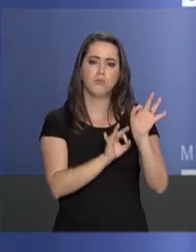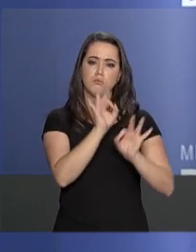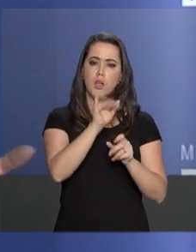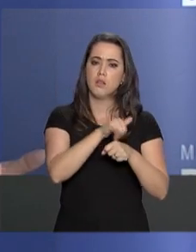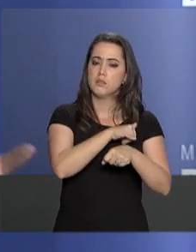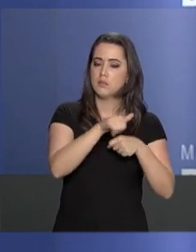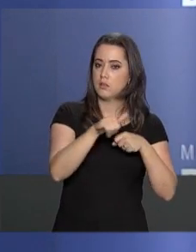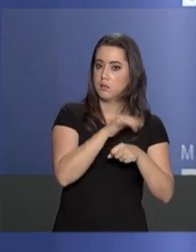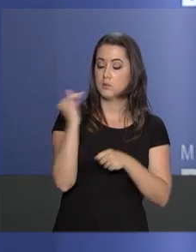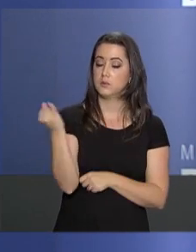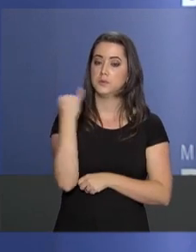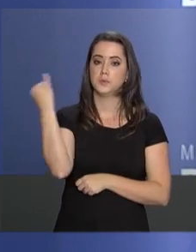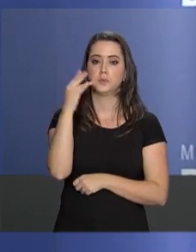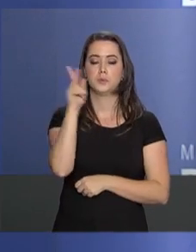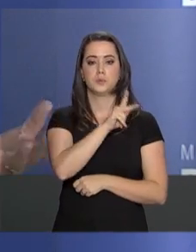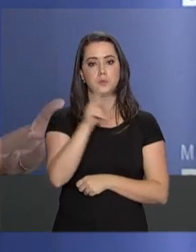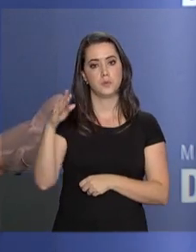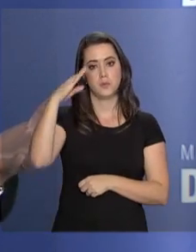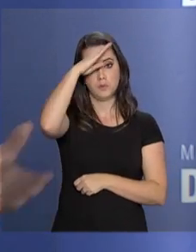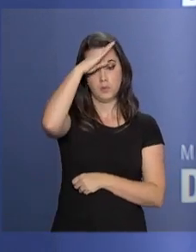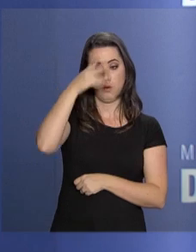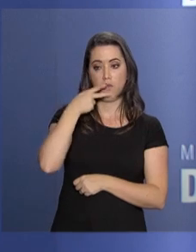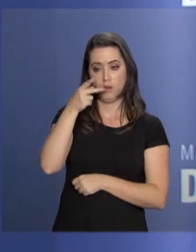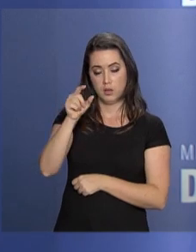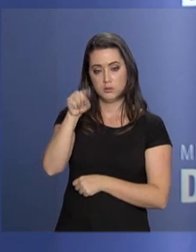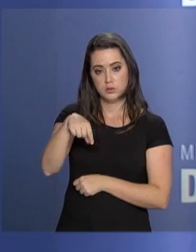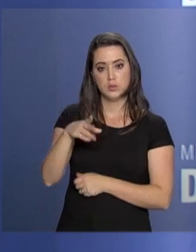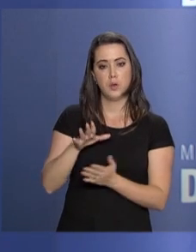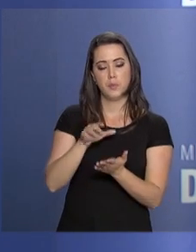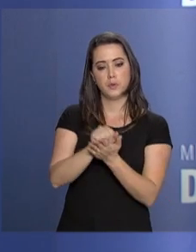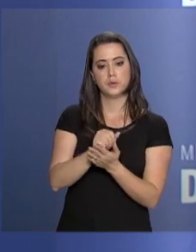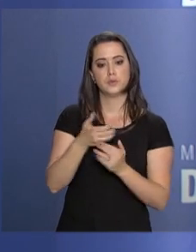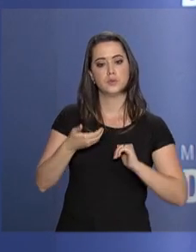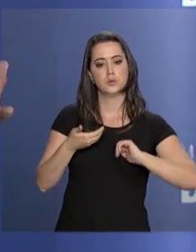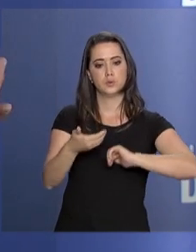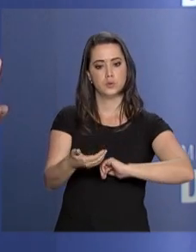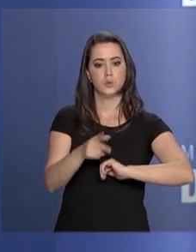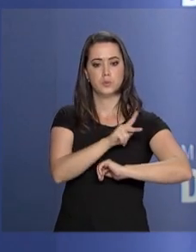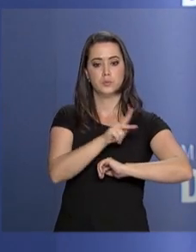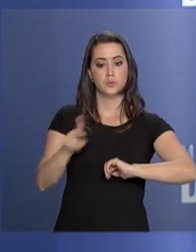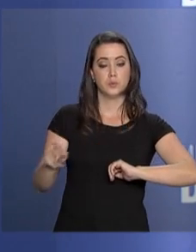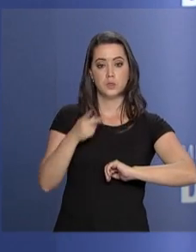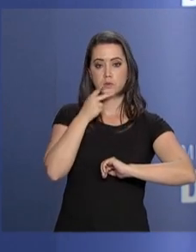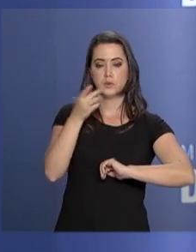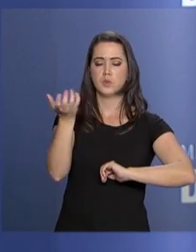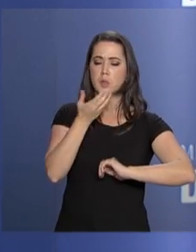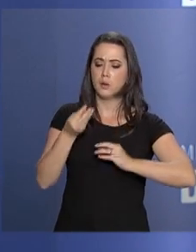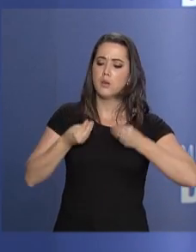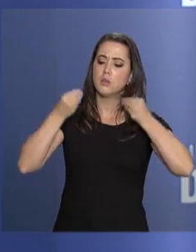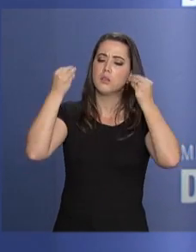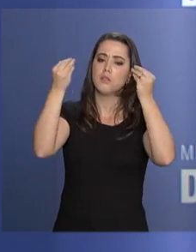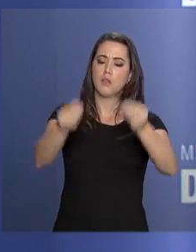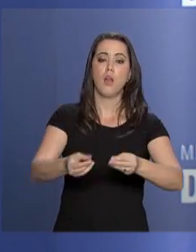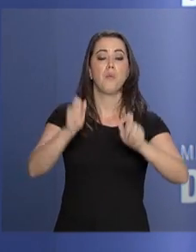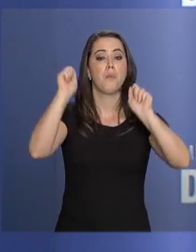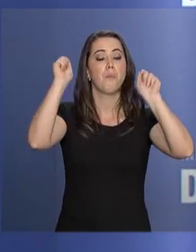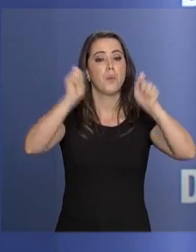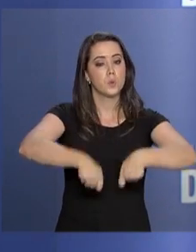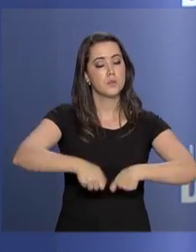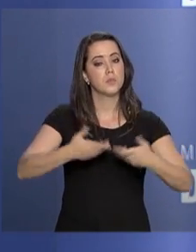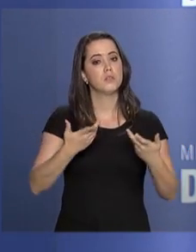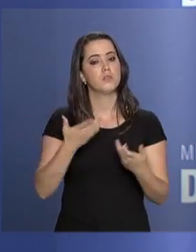valorizada pelo presidente Jair Bolsonaro. Durante o discurso de posse no Congresso Nacional, o presidente diz que quer garantir as condições